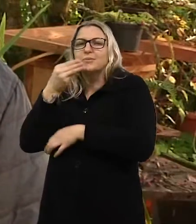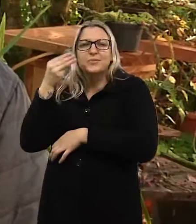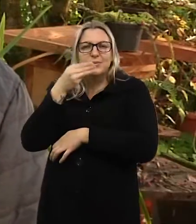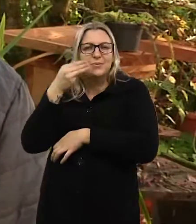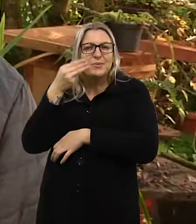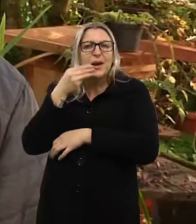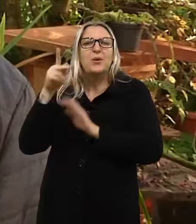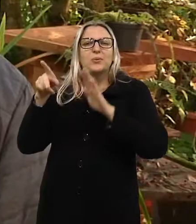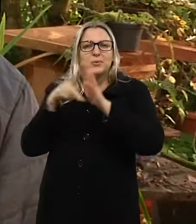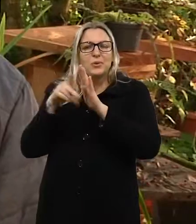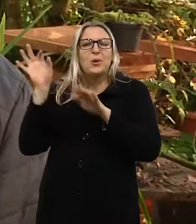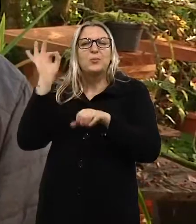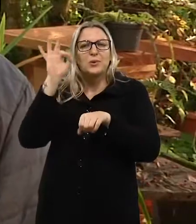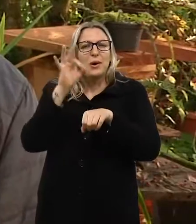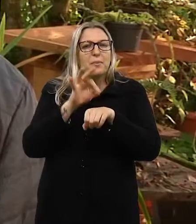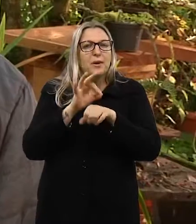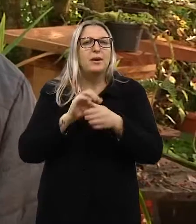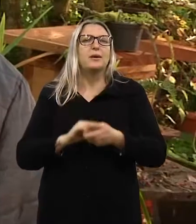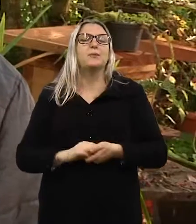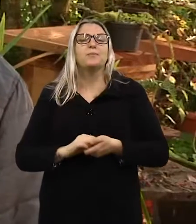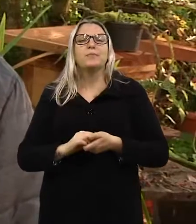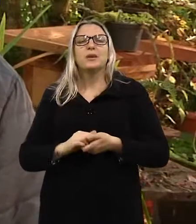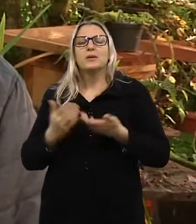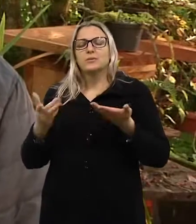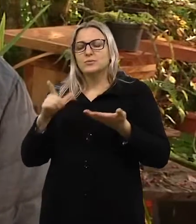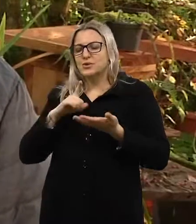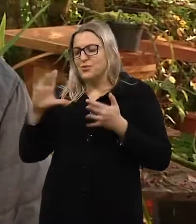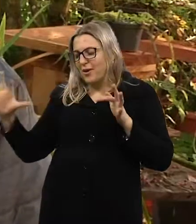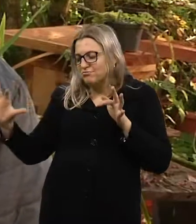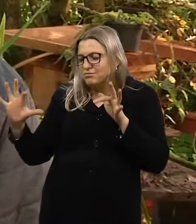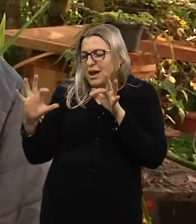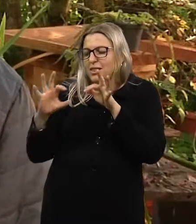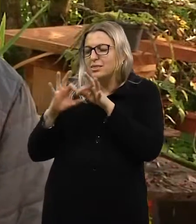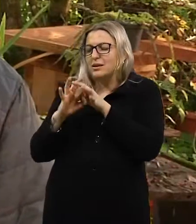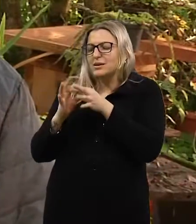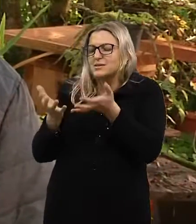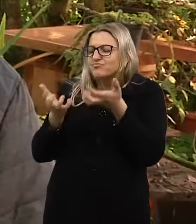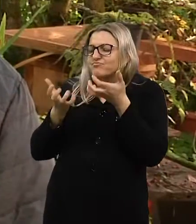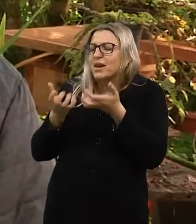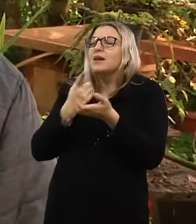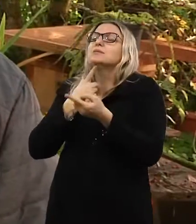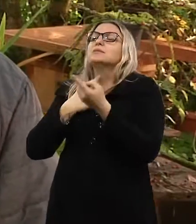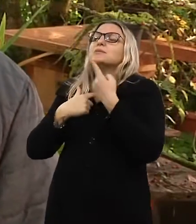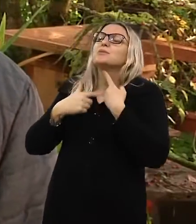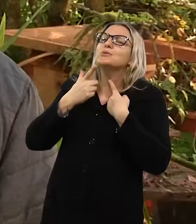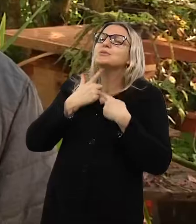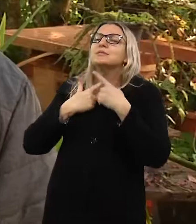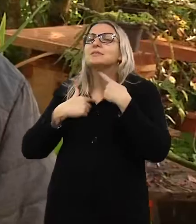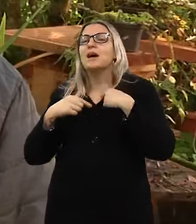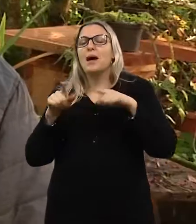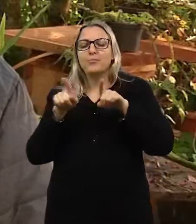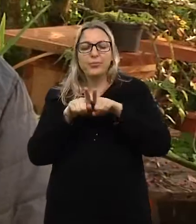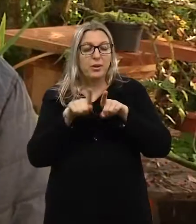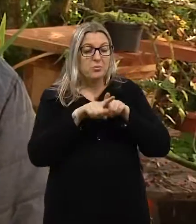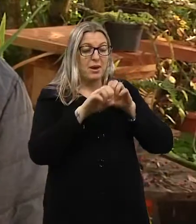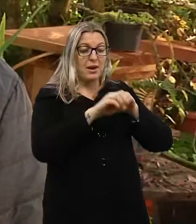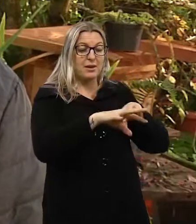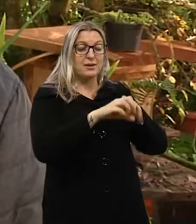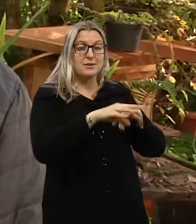abelhinhas, né? Quando eram pequenas, né? Então, começaram a criar um vínculo com isso, até nós